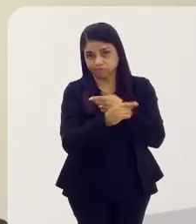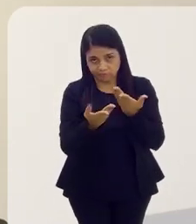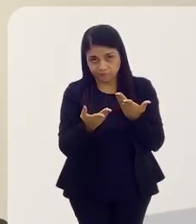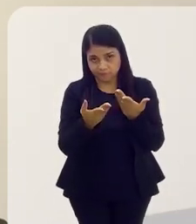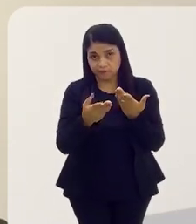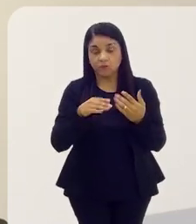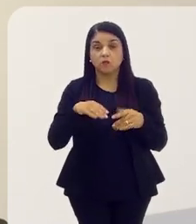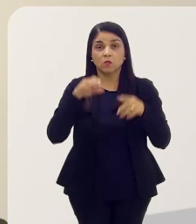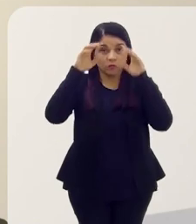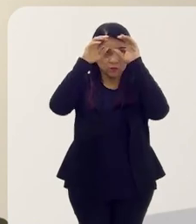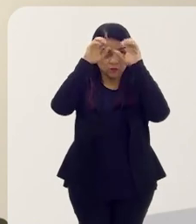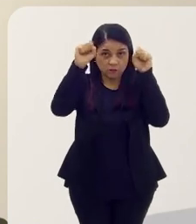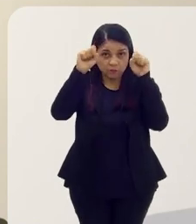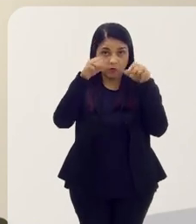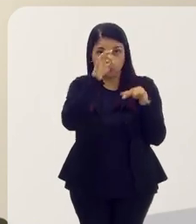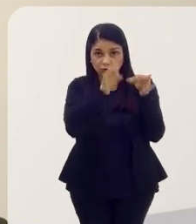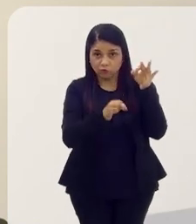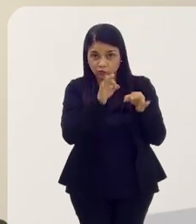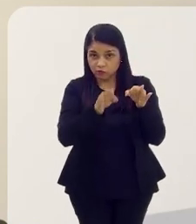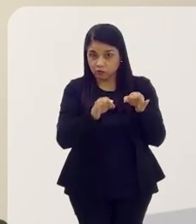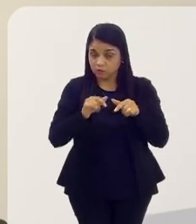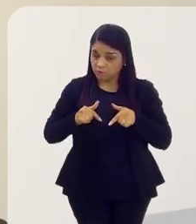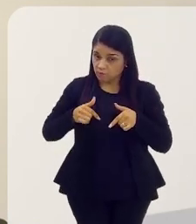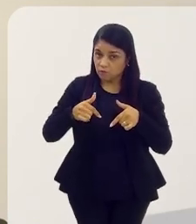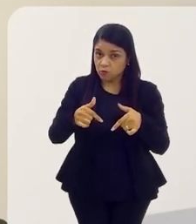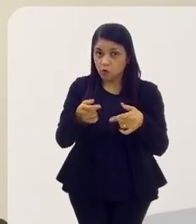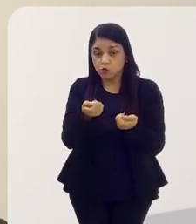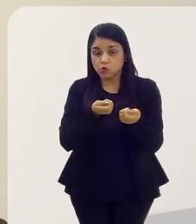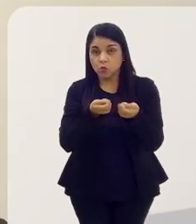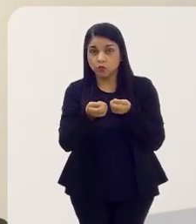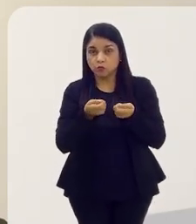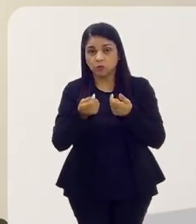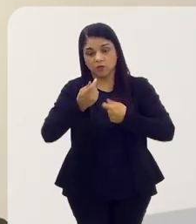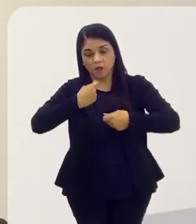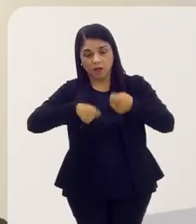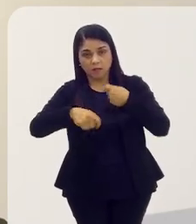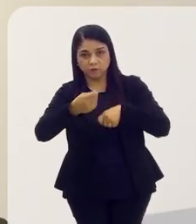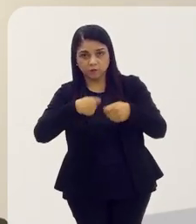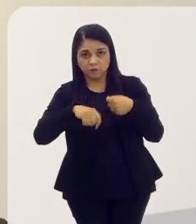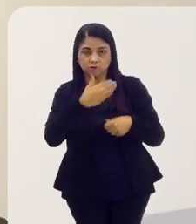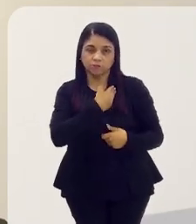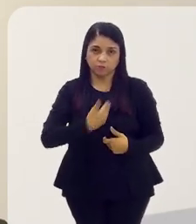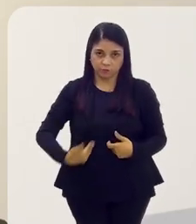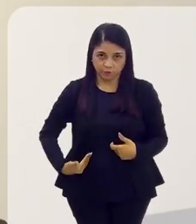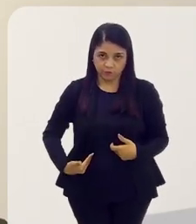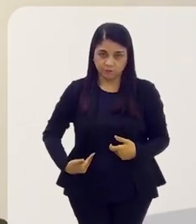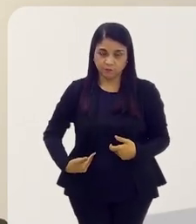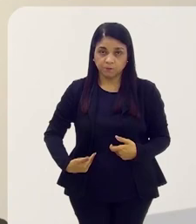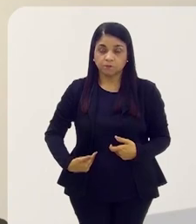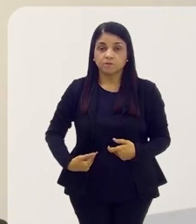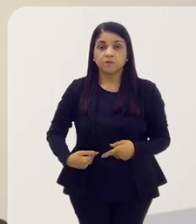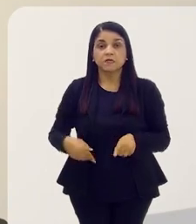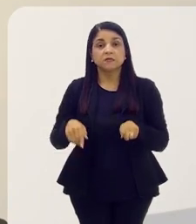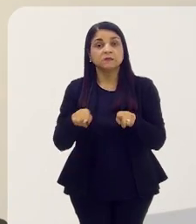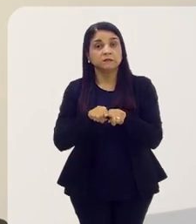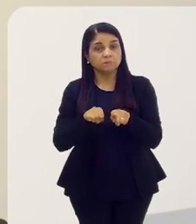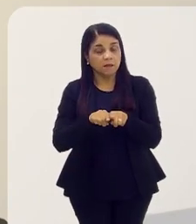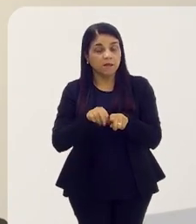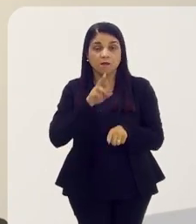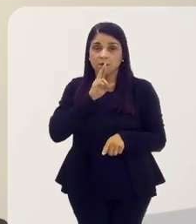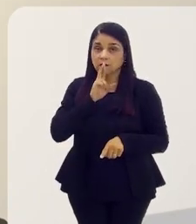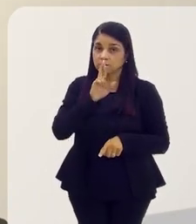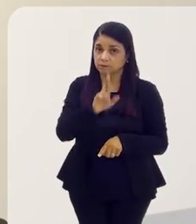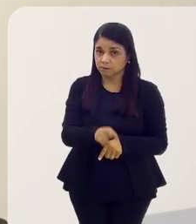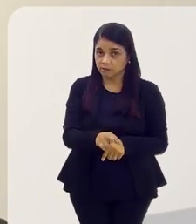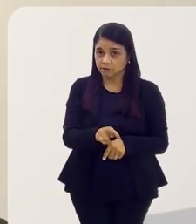Tribunal tem uma função muito grande de fazer o controle externo da administração pública. Além de lá